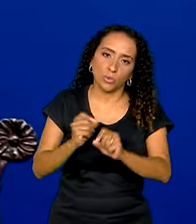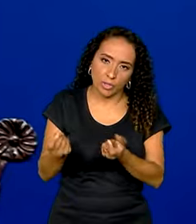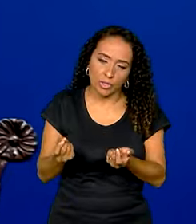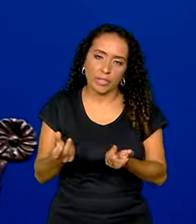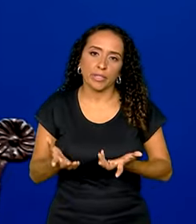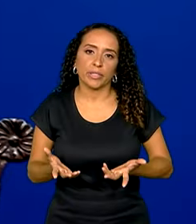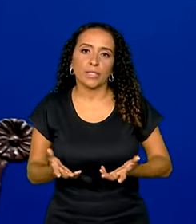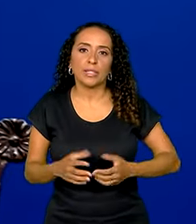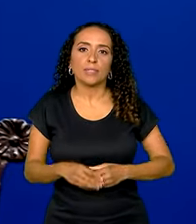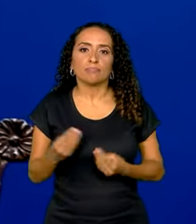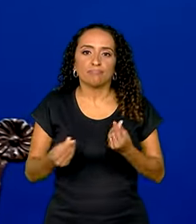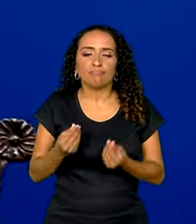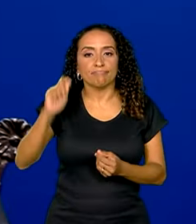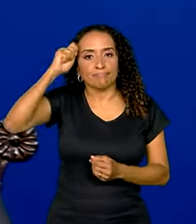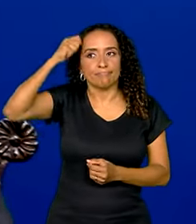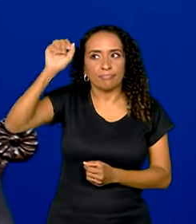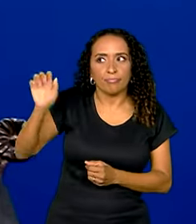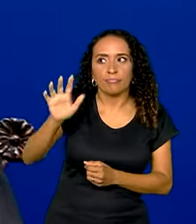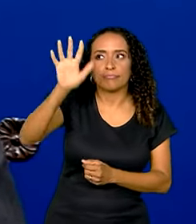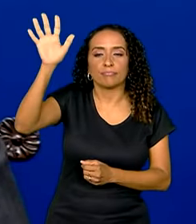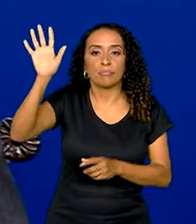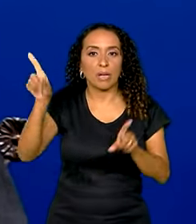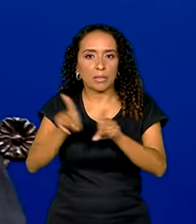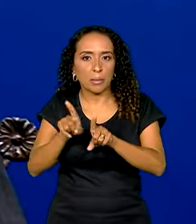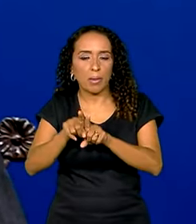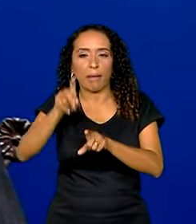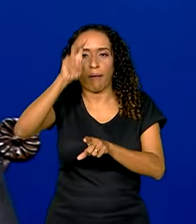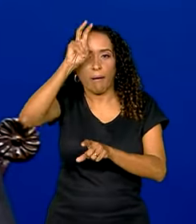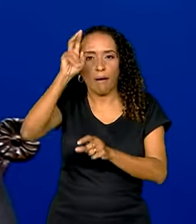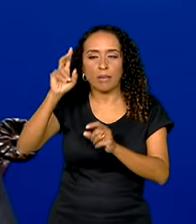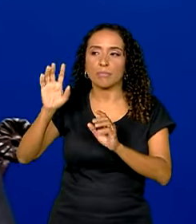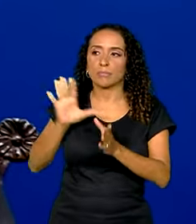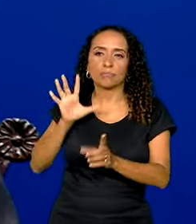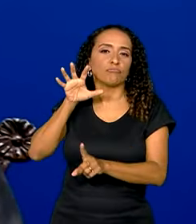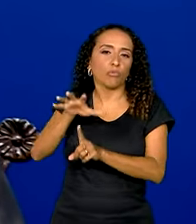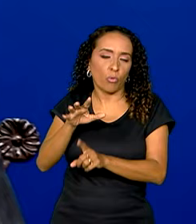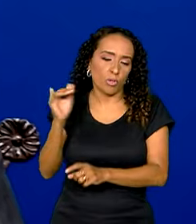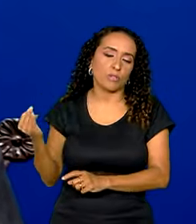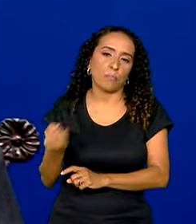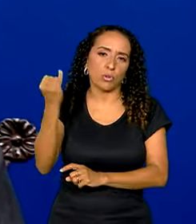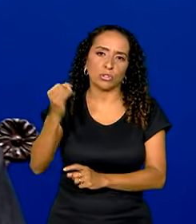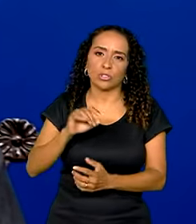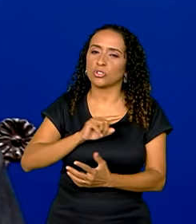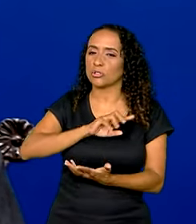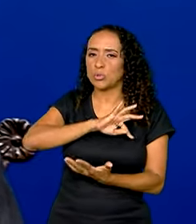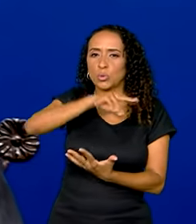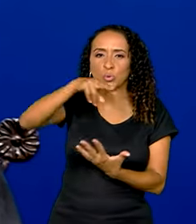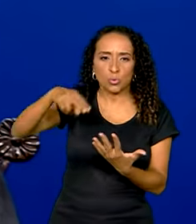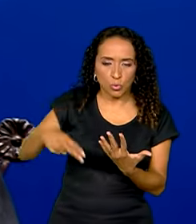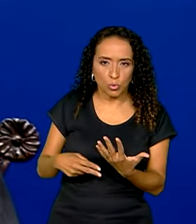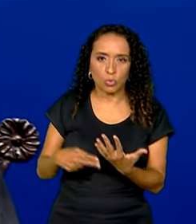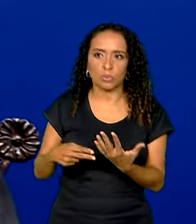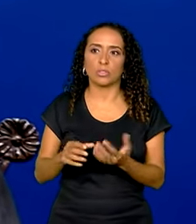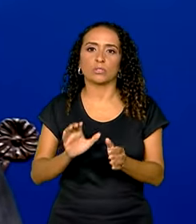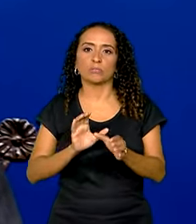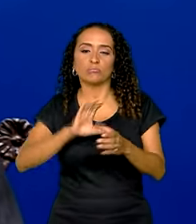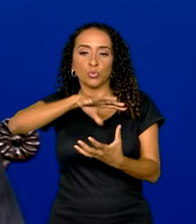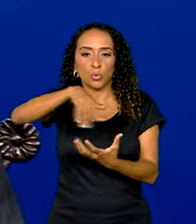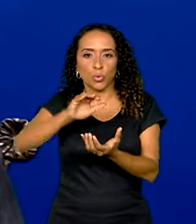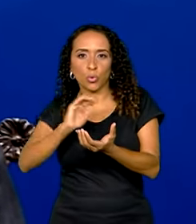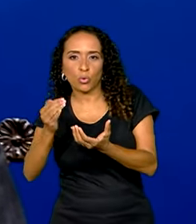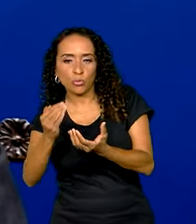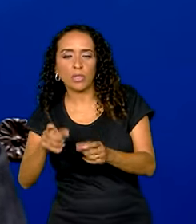um país africano, mas também árabe, com influência importante em todas as questões do Oriente Médio. E